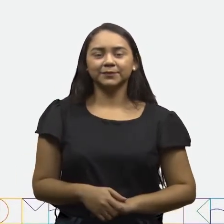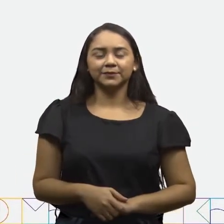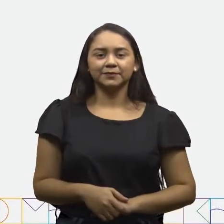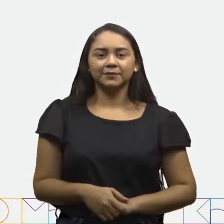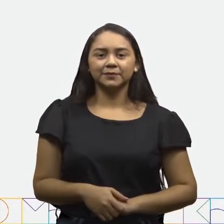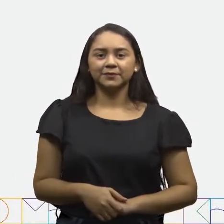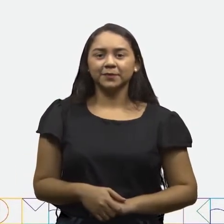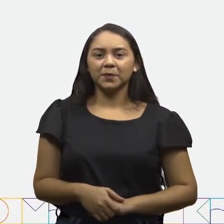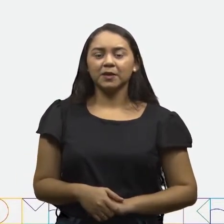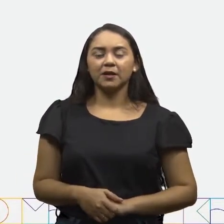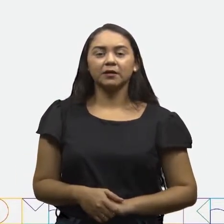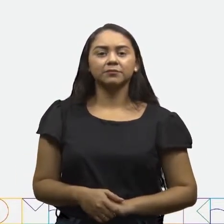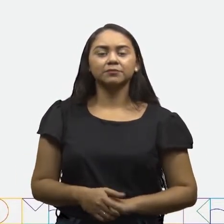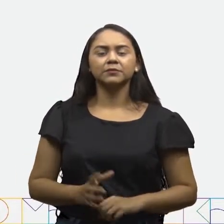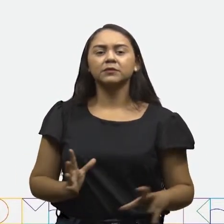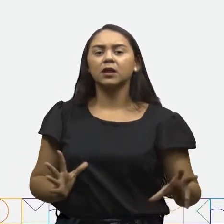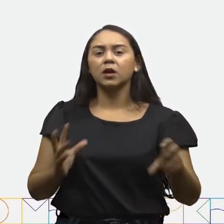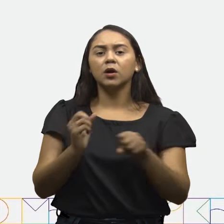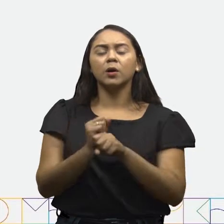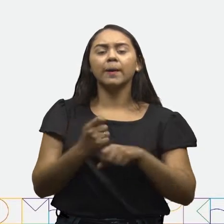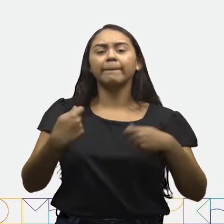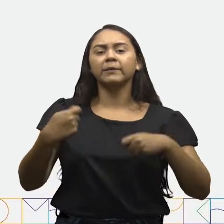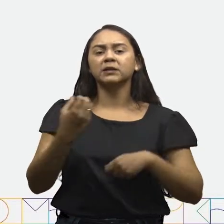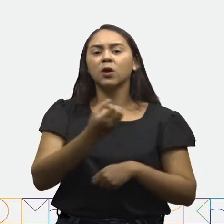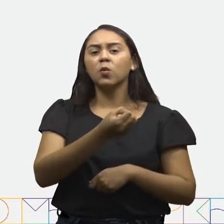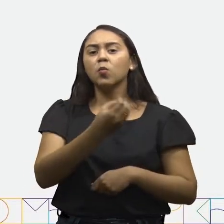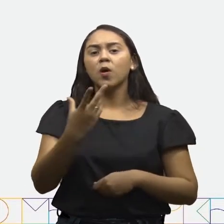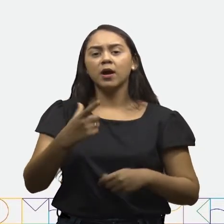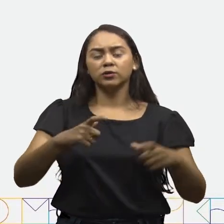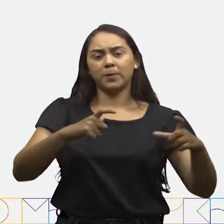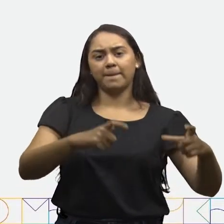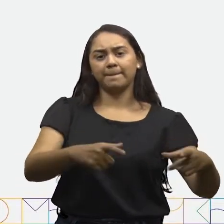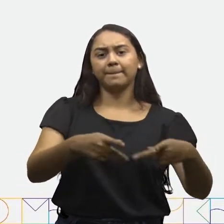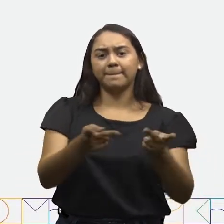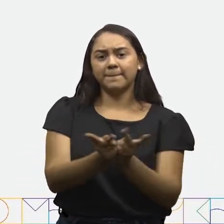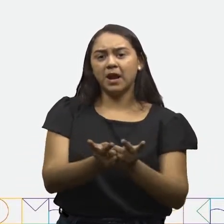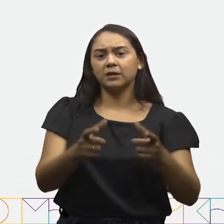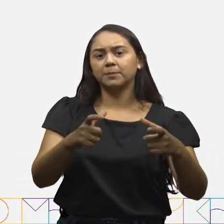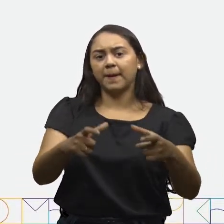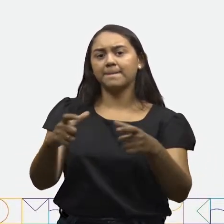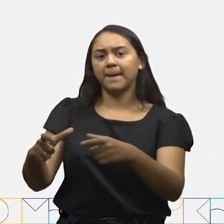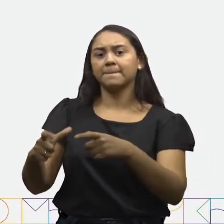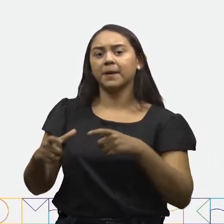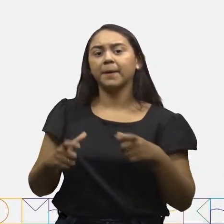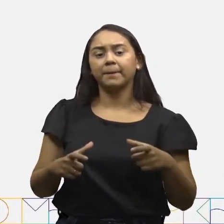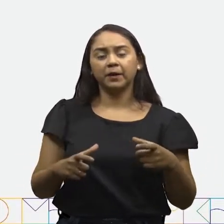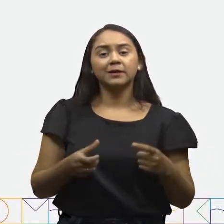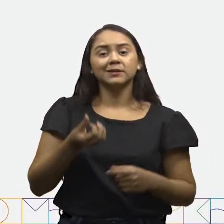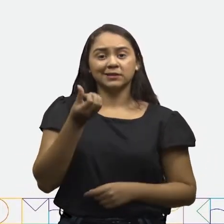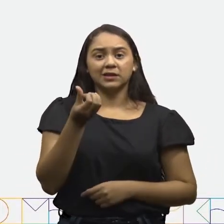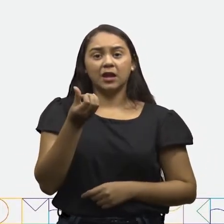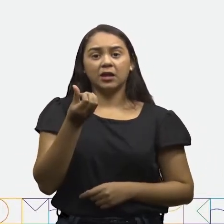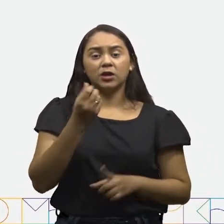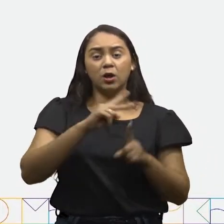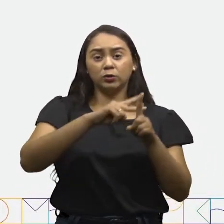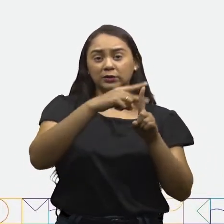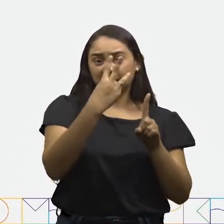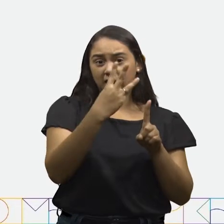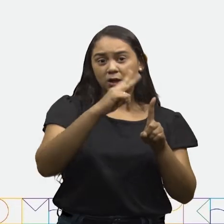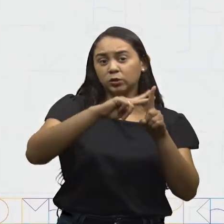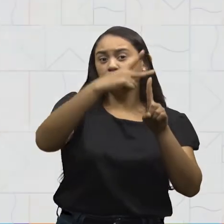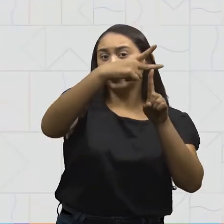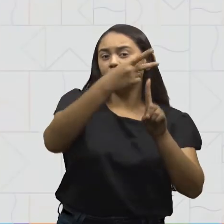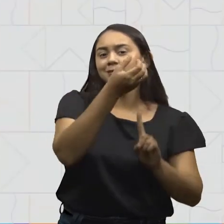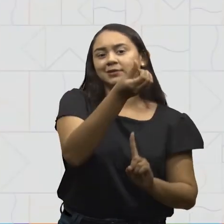6. Ao todo, foram precisos 6 pratos, pois o dobro de 3 é